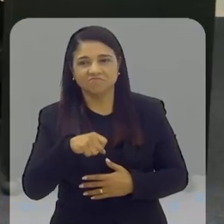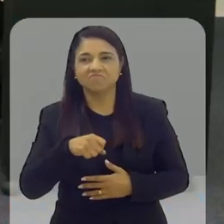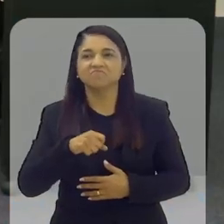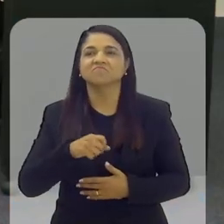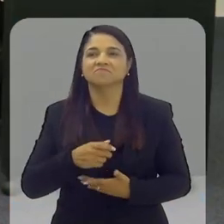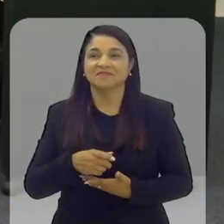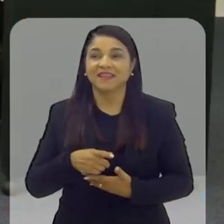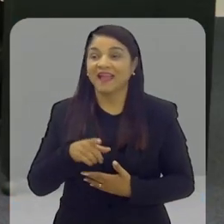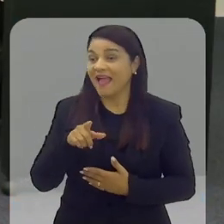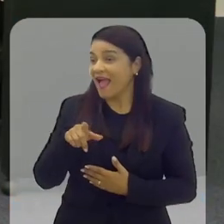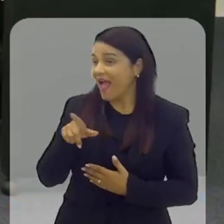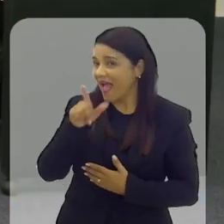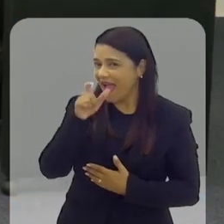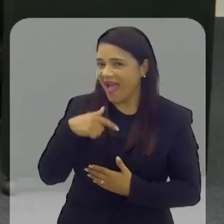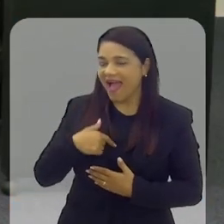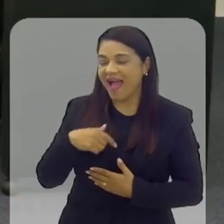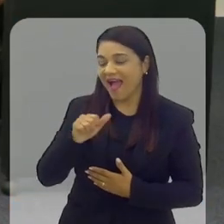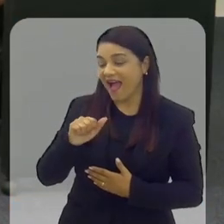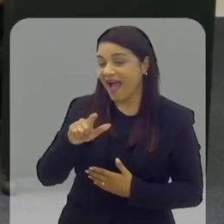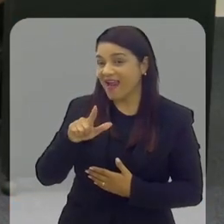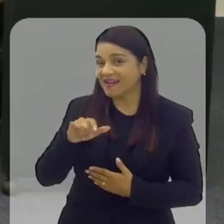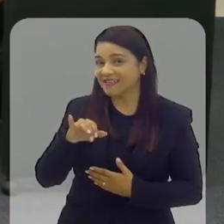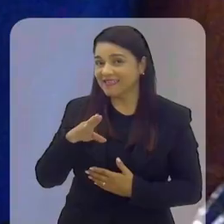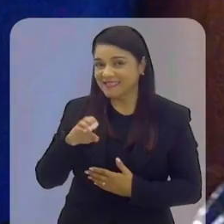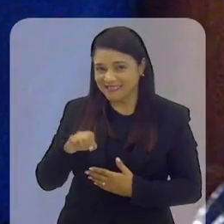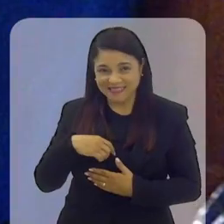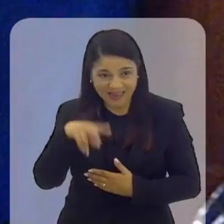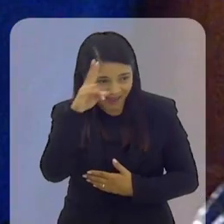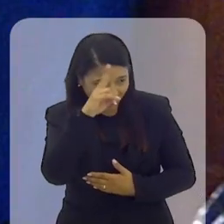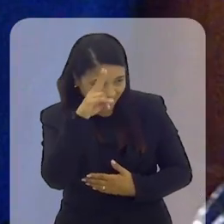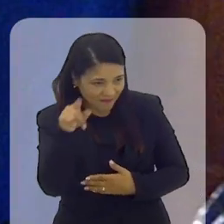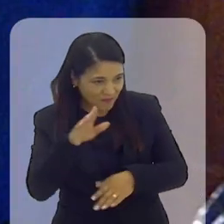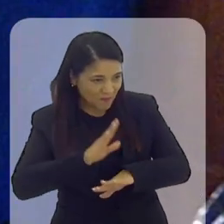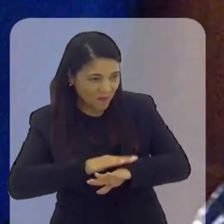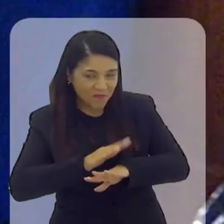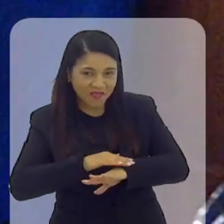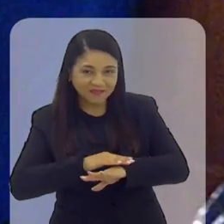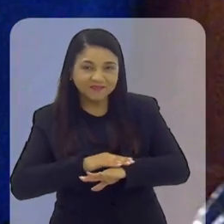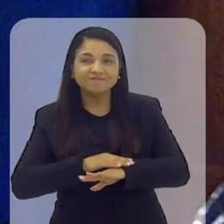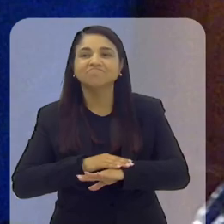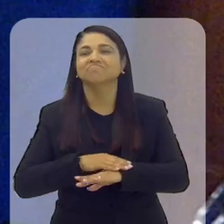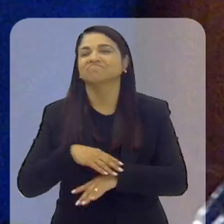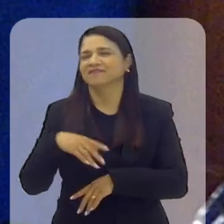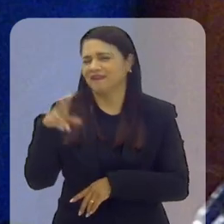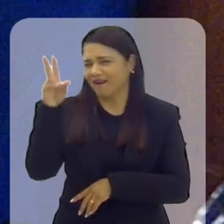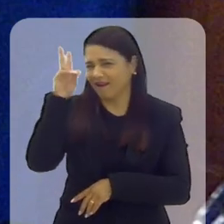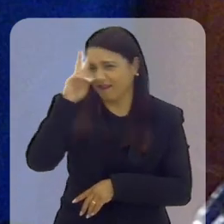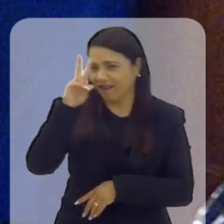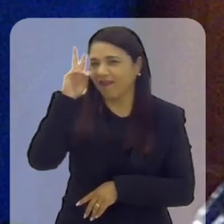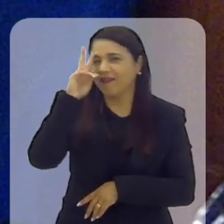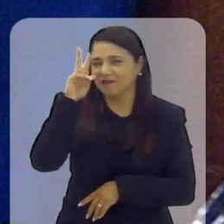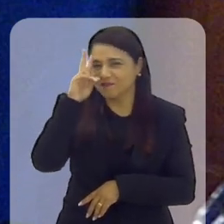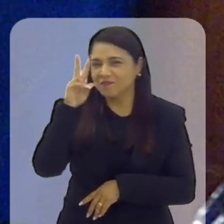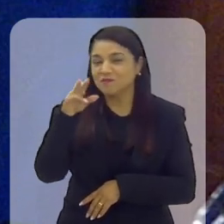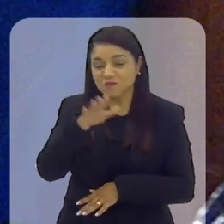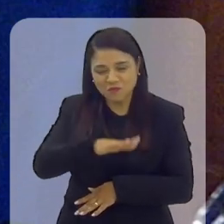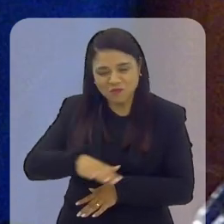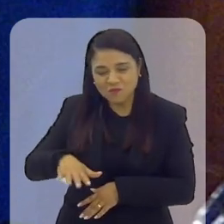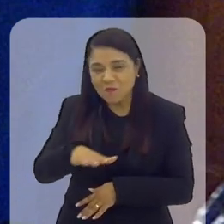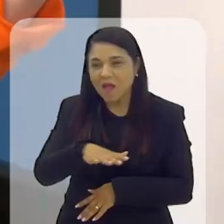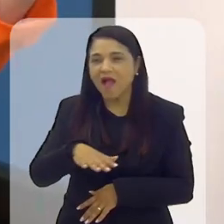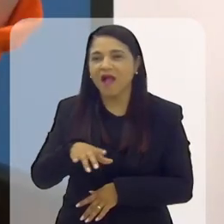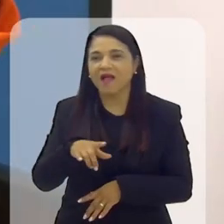Temos mais registros? Alice! Alice, lembra desse momento? Lembro. Desse